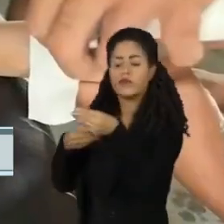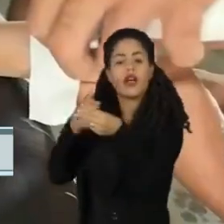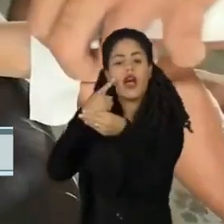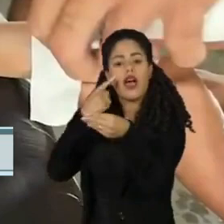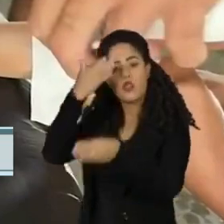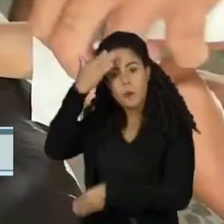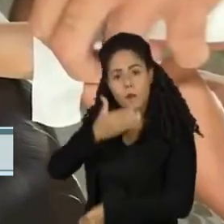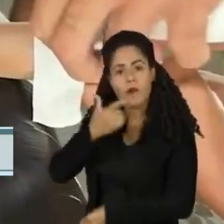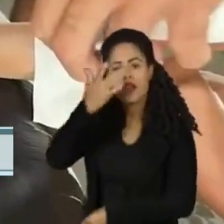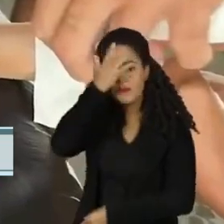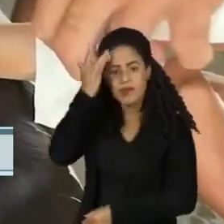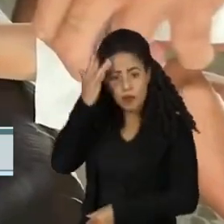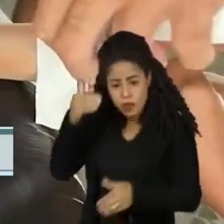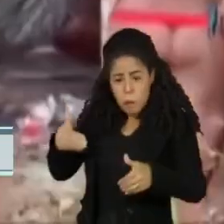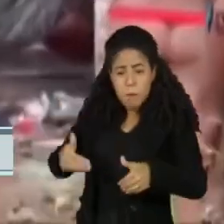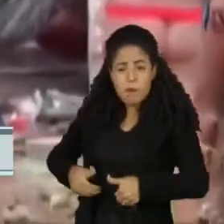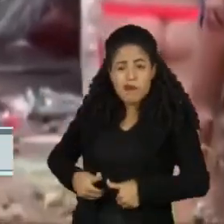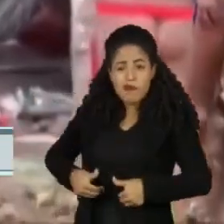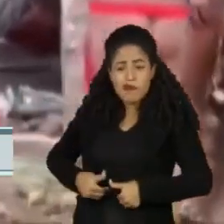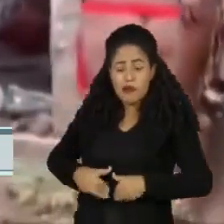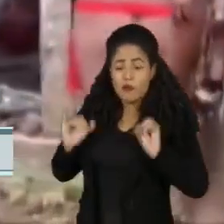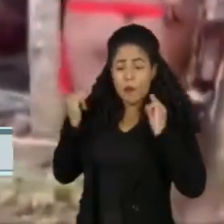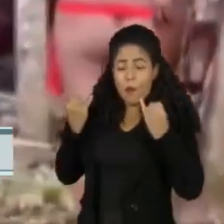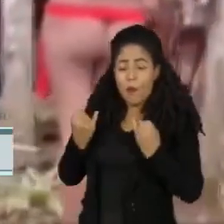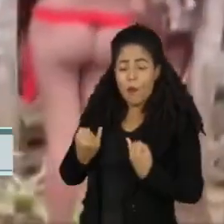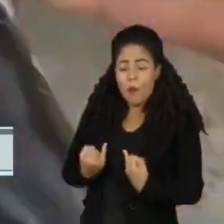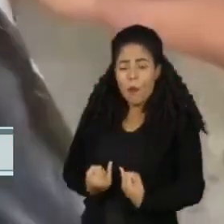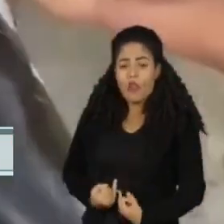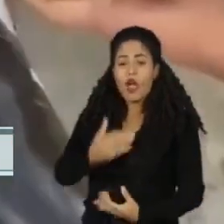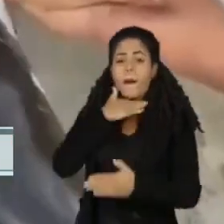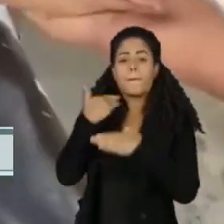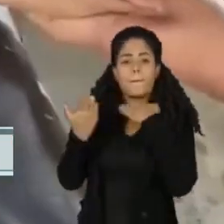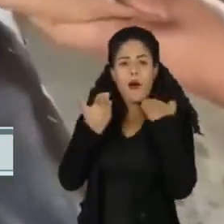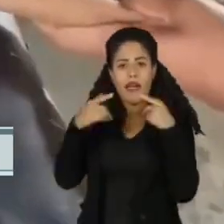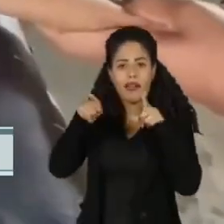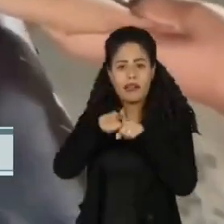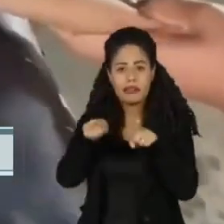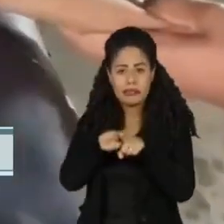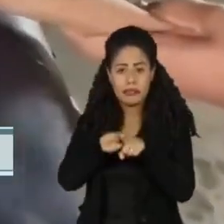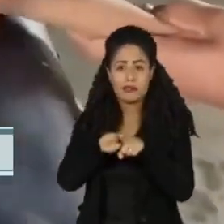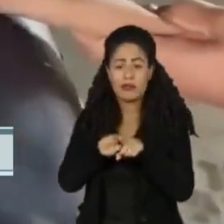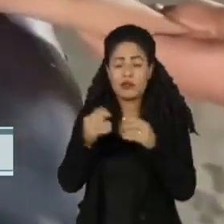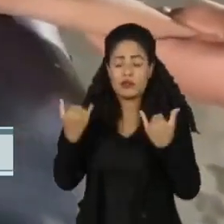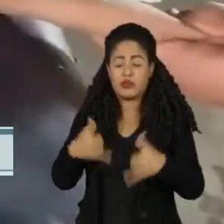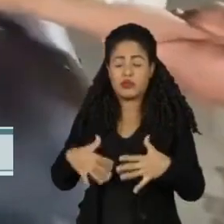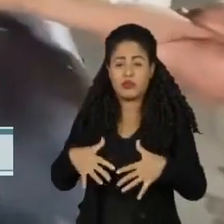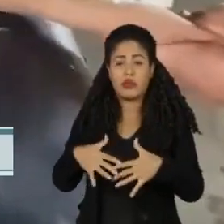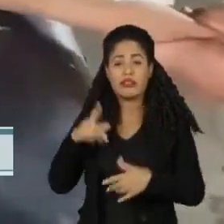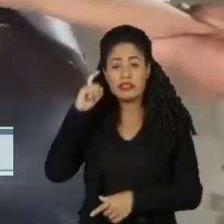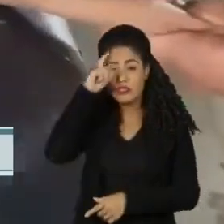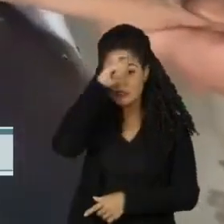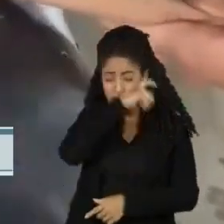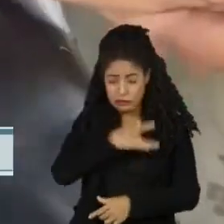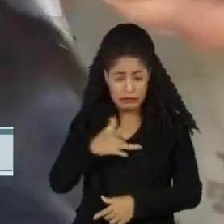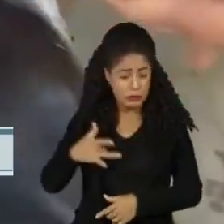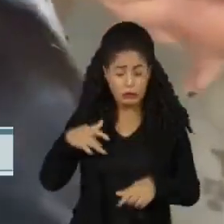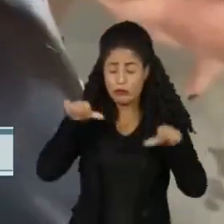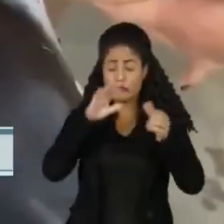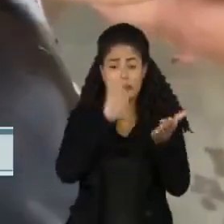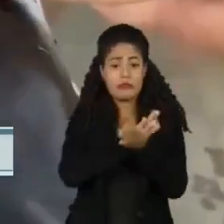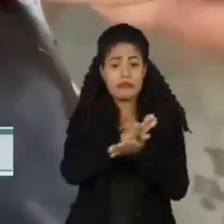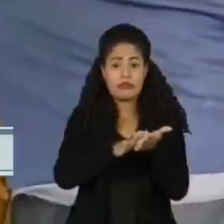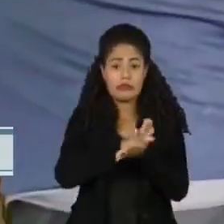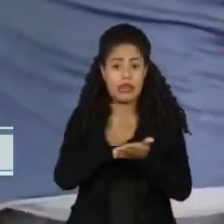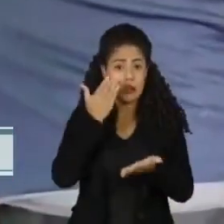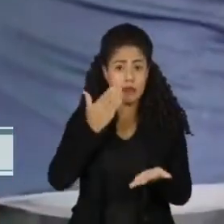mortes por desnutrição ou por doenças tratáveis, além da pouca oferta de serviços de saúde, demonstram um